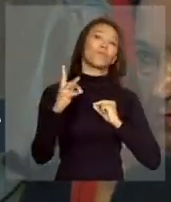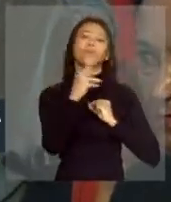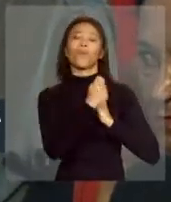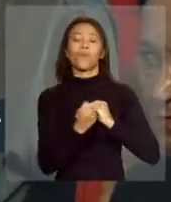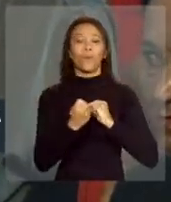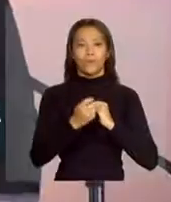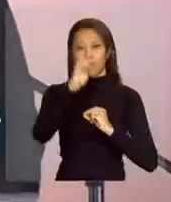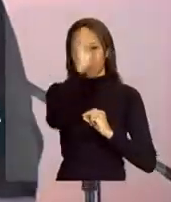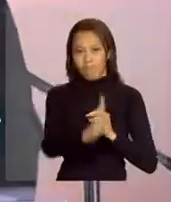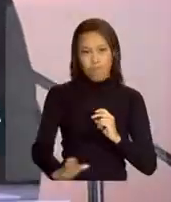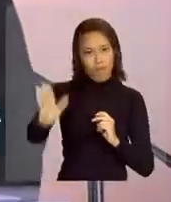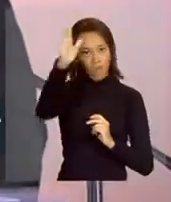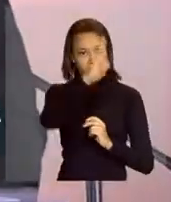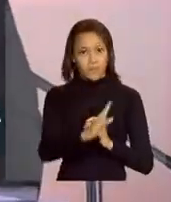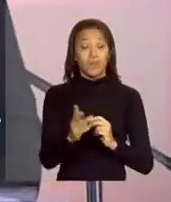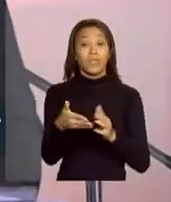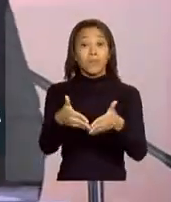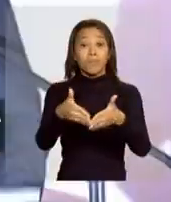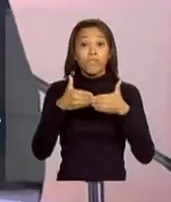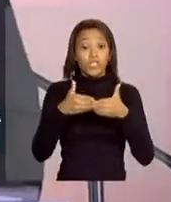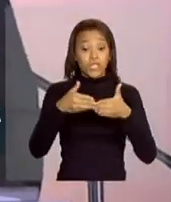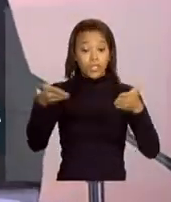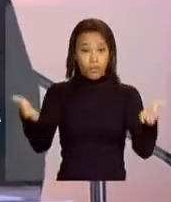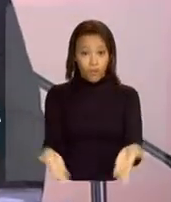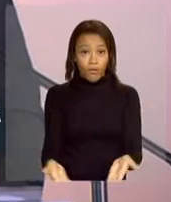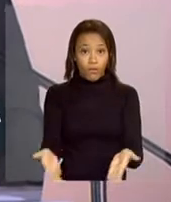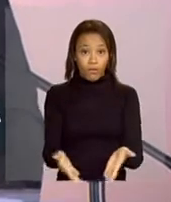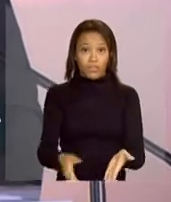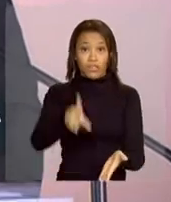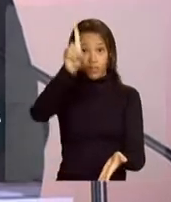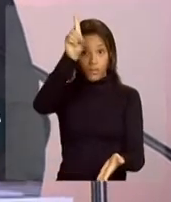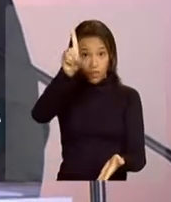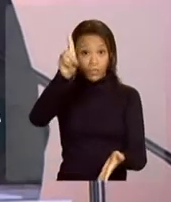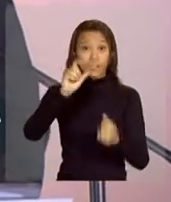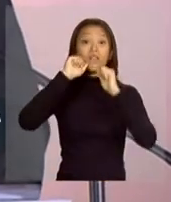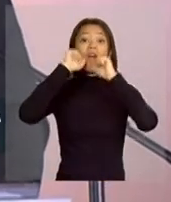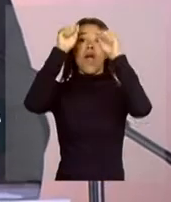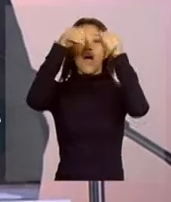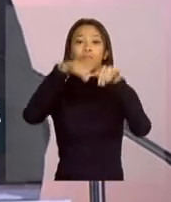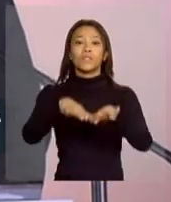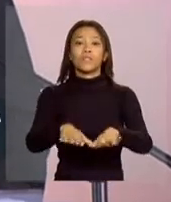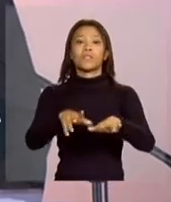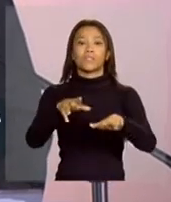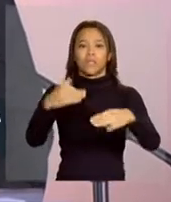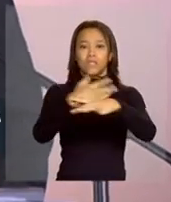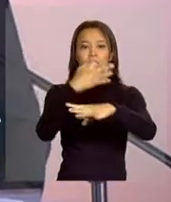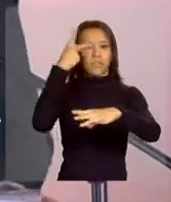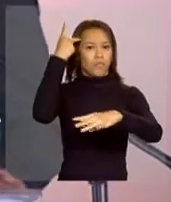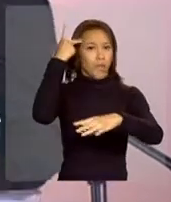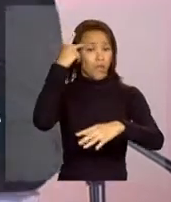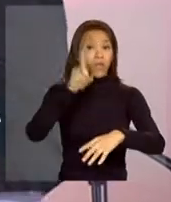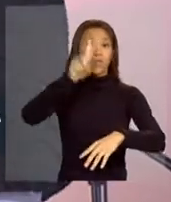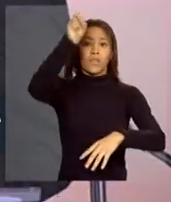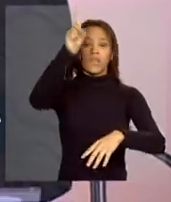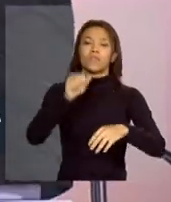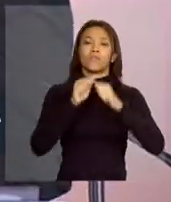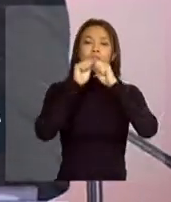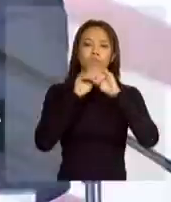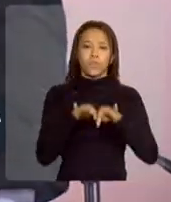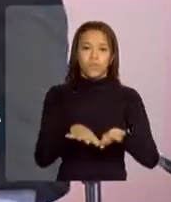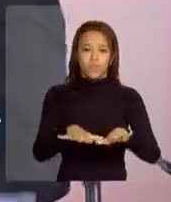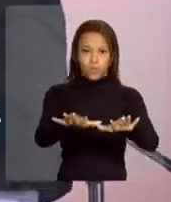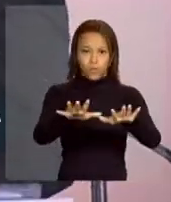brasileira e pedir neste dia que Deus abençoe São Paulo, que Deus abençoe